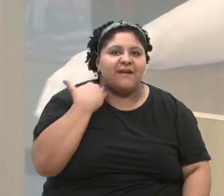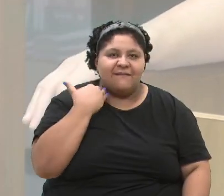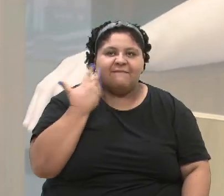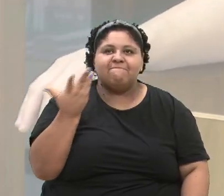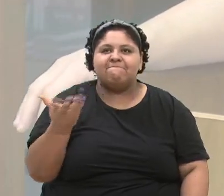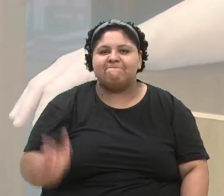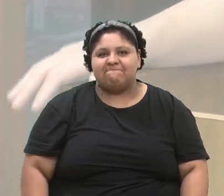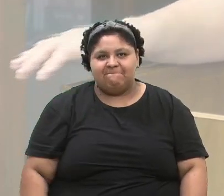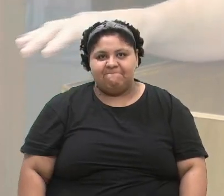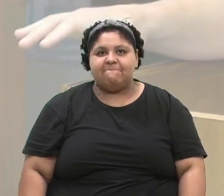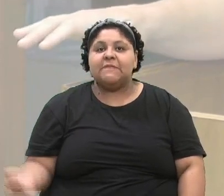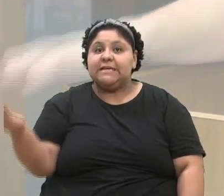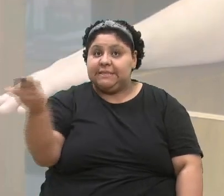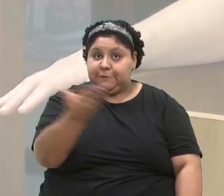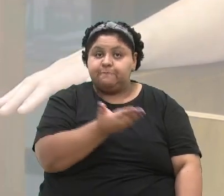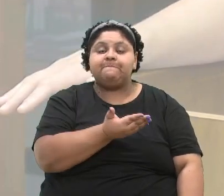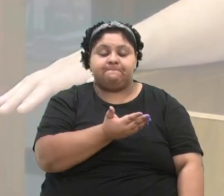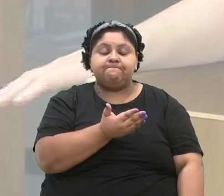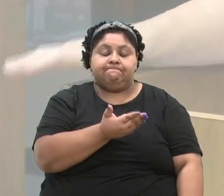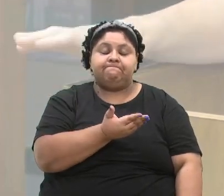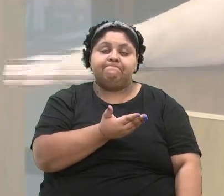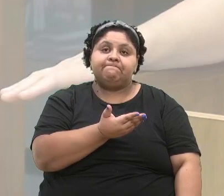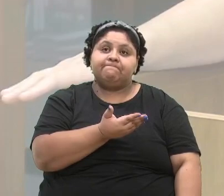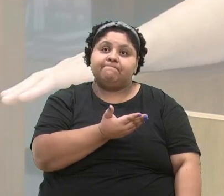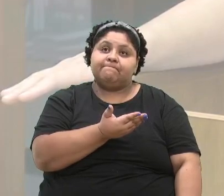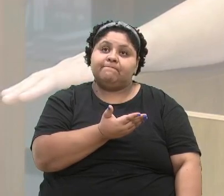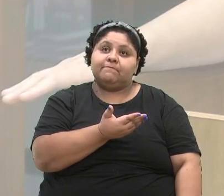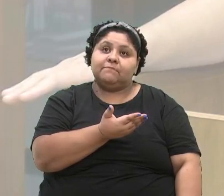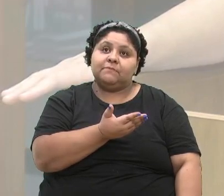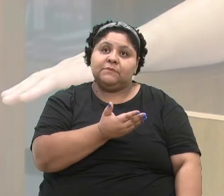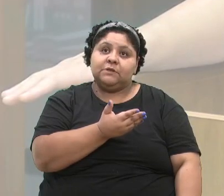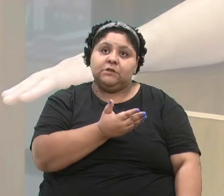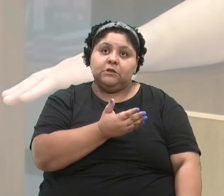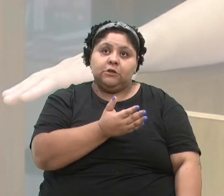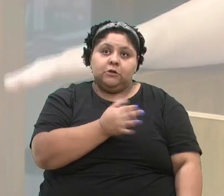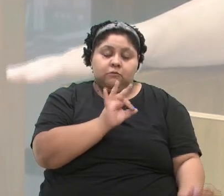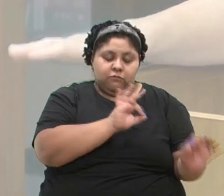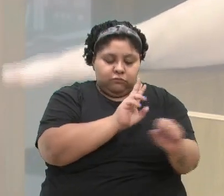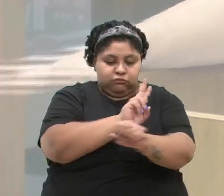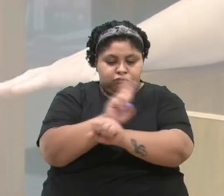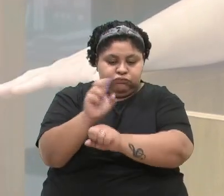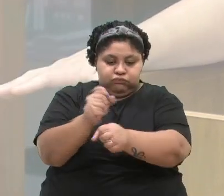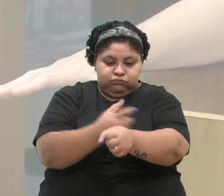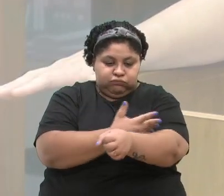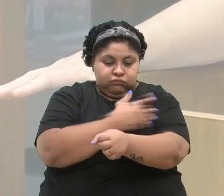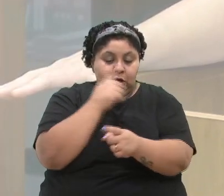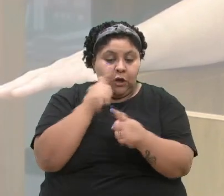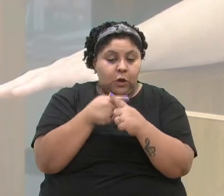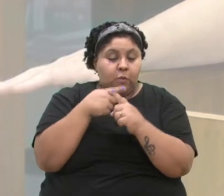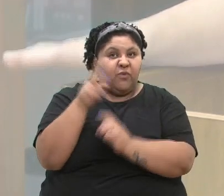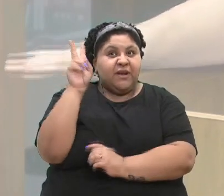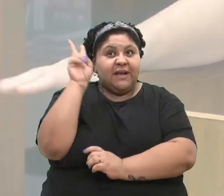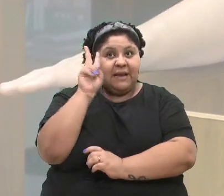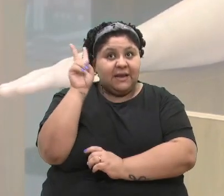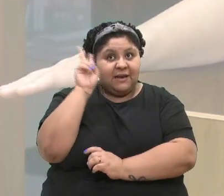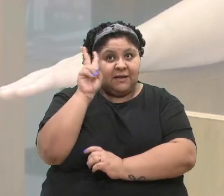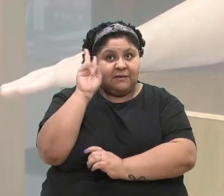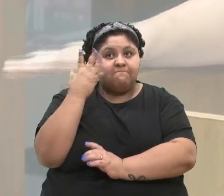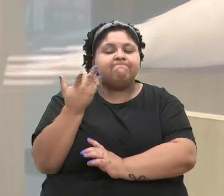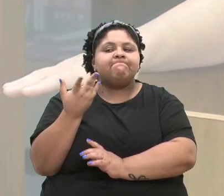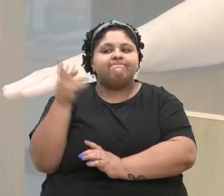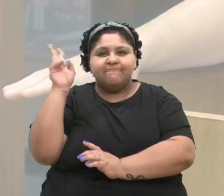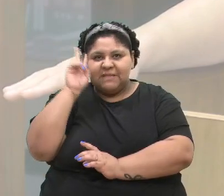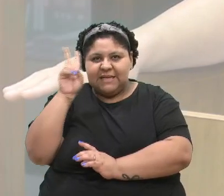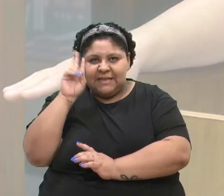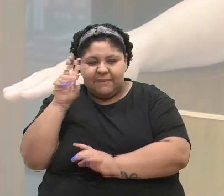Então, senhoras e senhores, vou controlar a emoção, porque lembrar disso, é lembrar também,